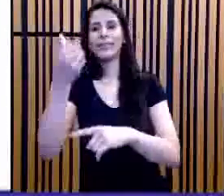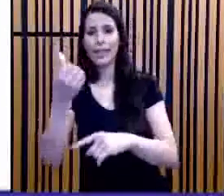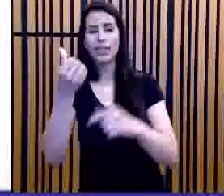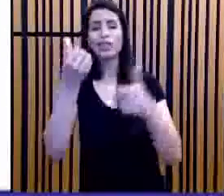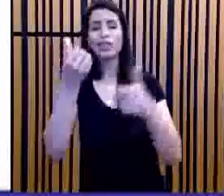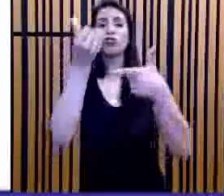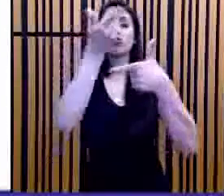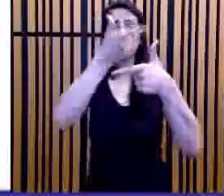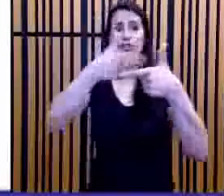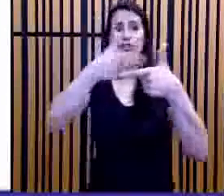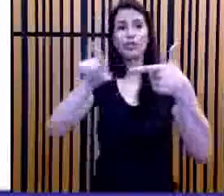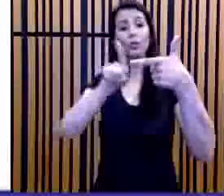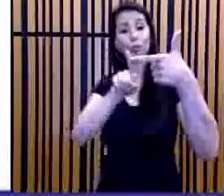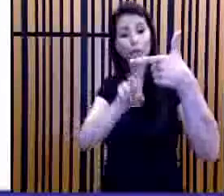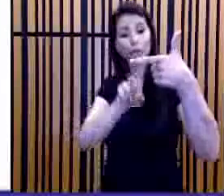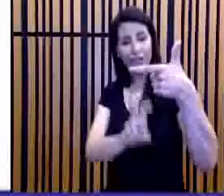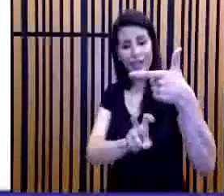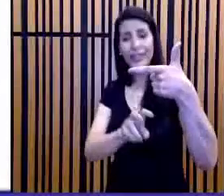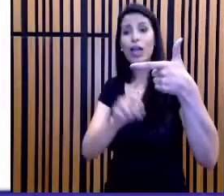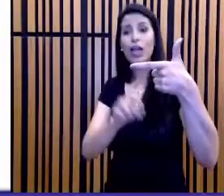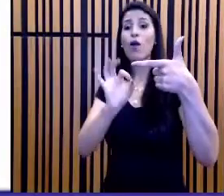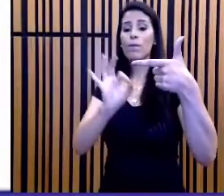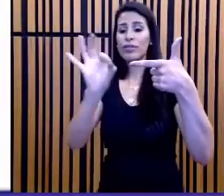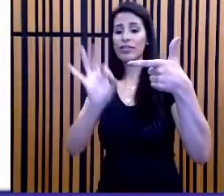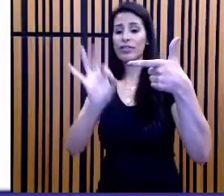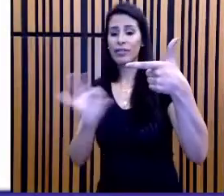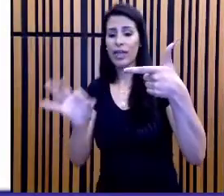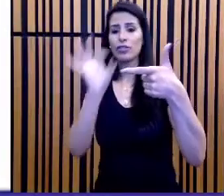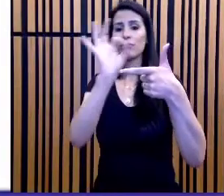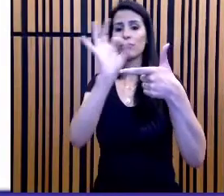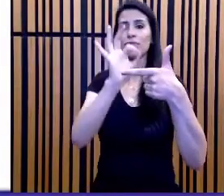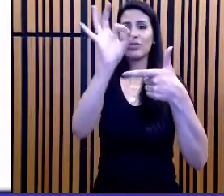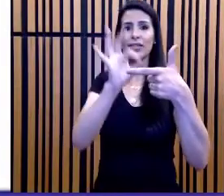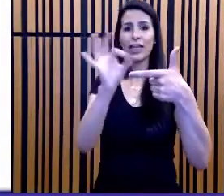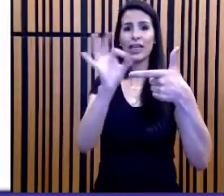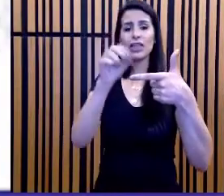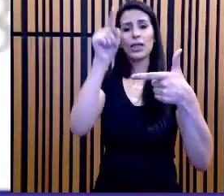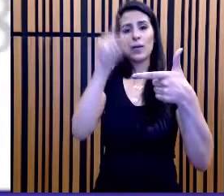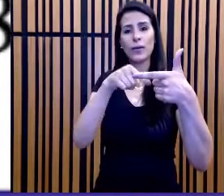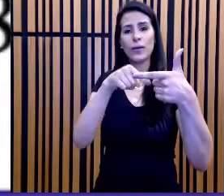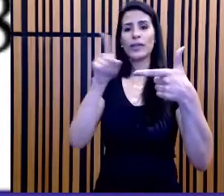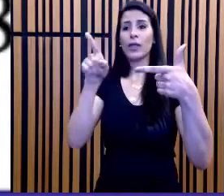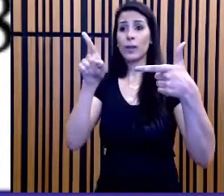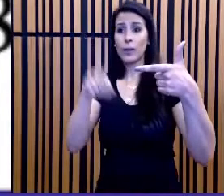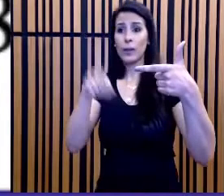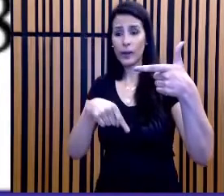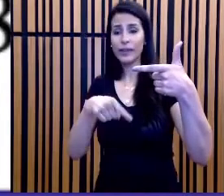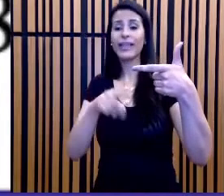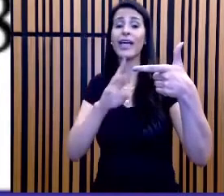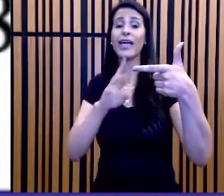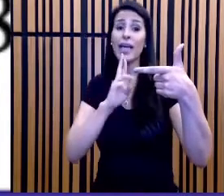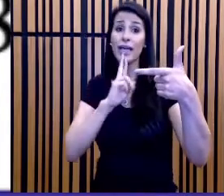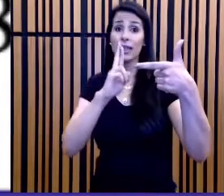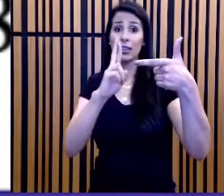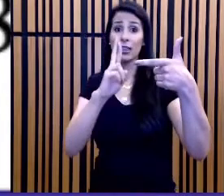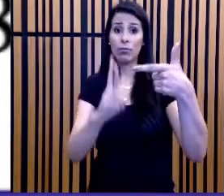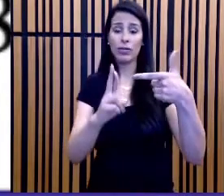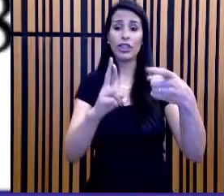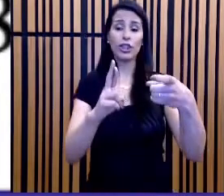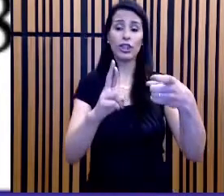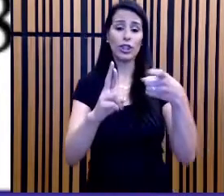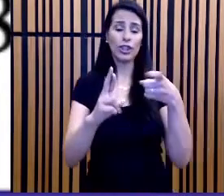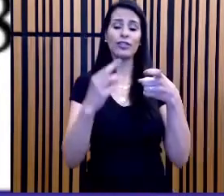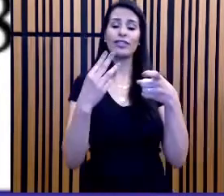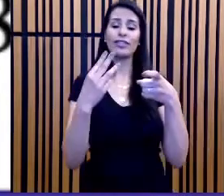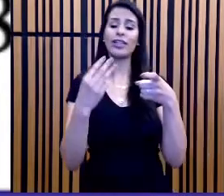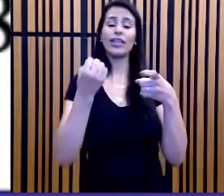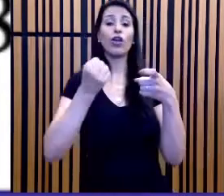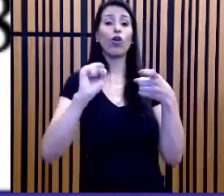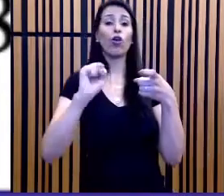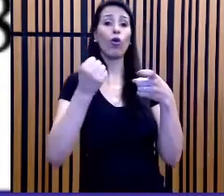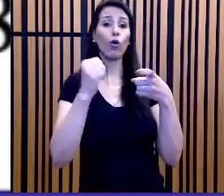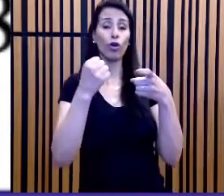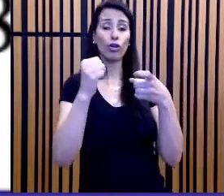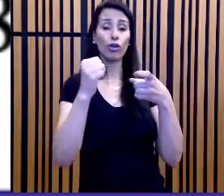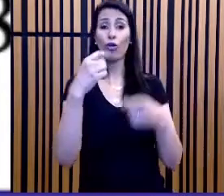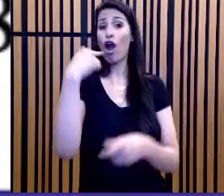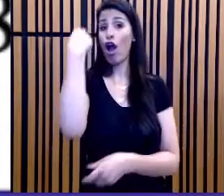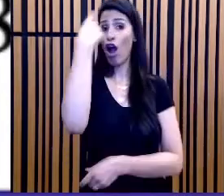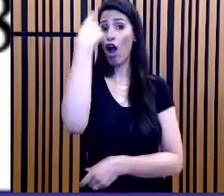porcentagem em cima e embaixo, as porcentagens vão se anular e você vai chegar num resultado em horas. Calculei para vocês 38